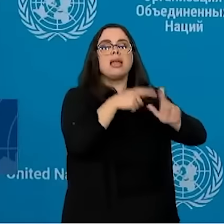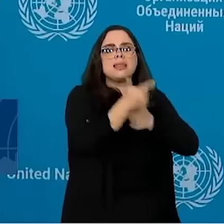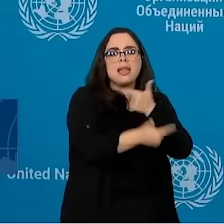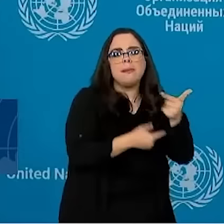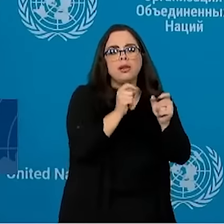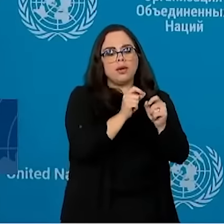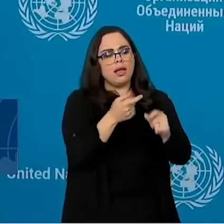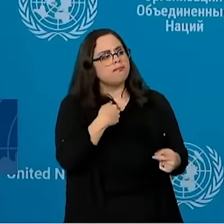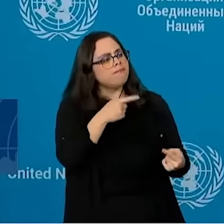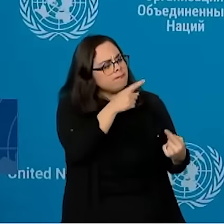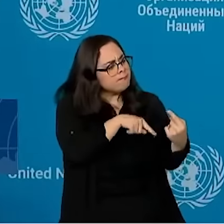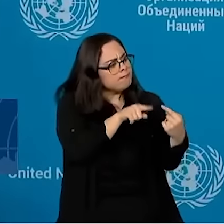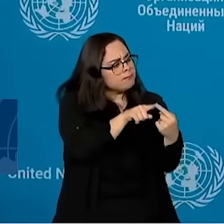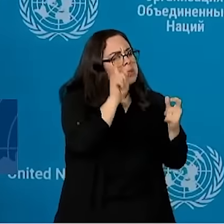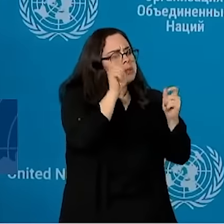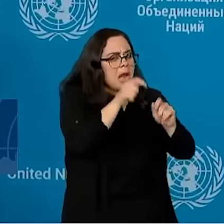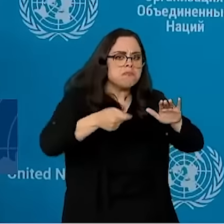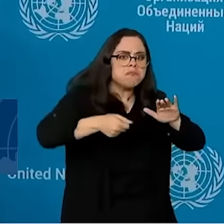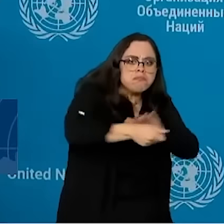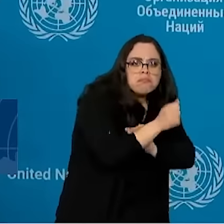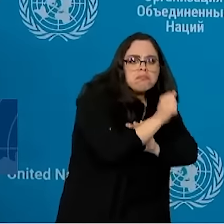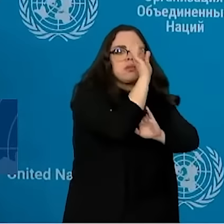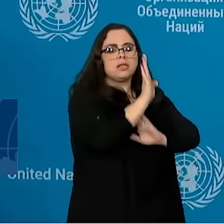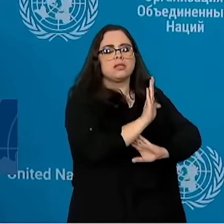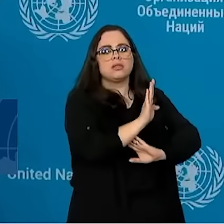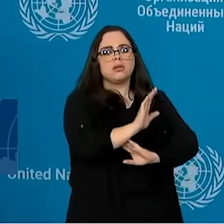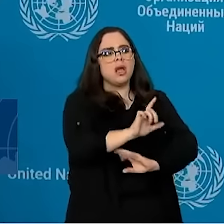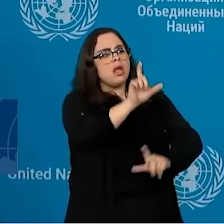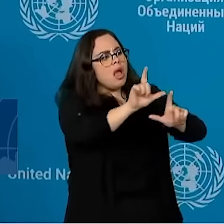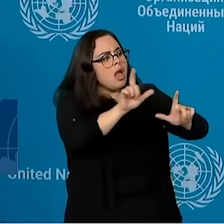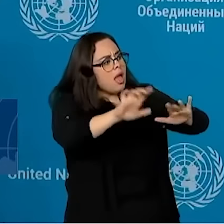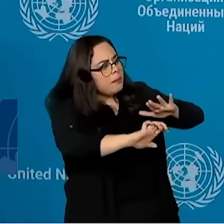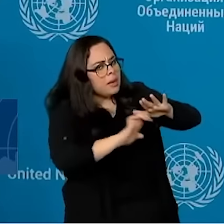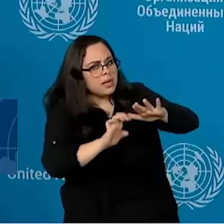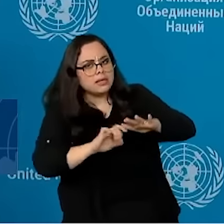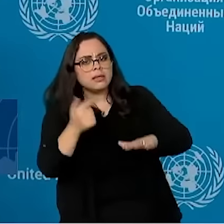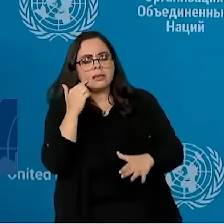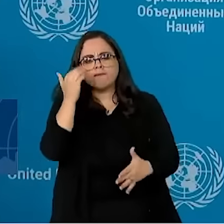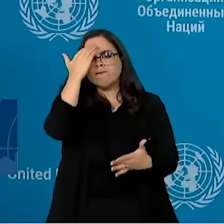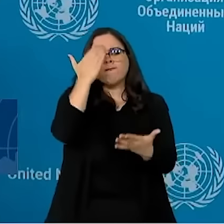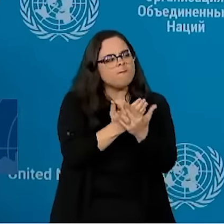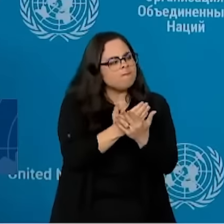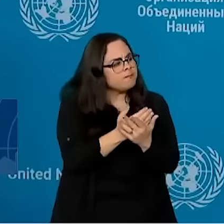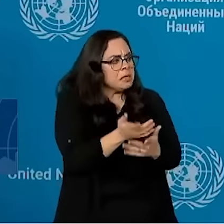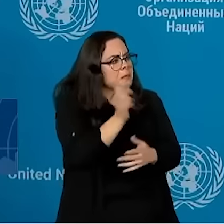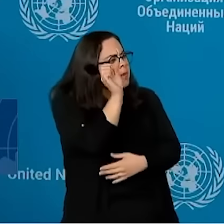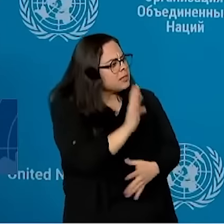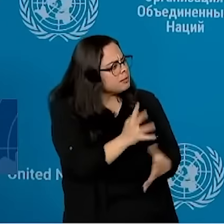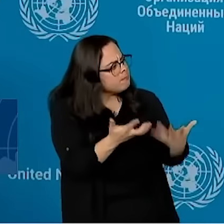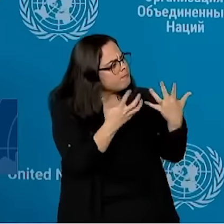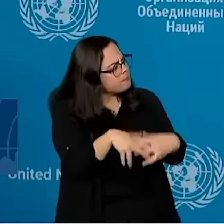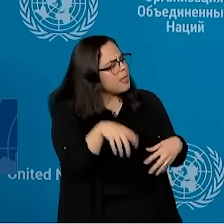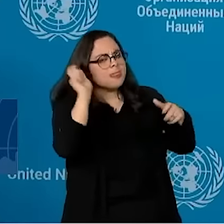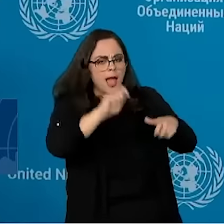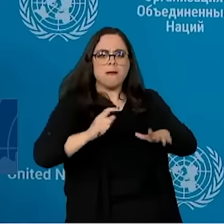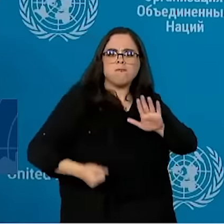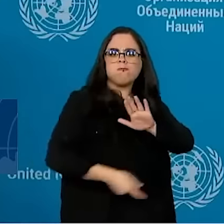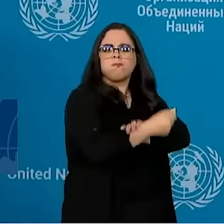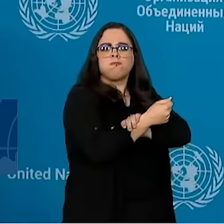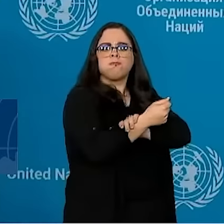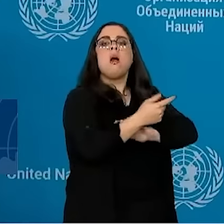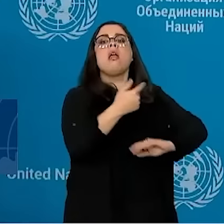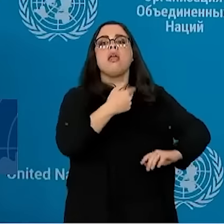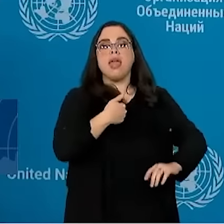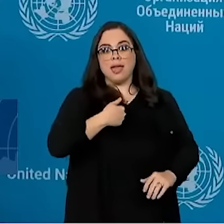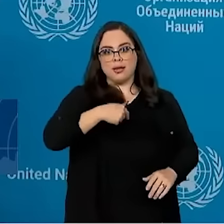sentido de fazer investimento, são pessoas que estão acreditando de que as coisas agora estão dando certo. E como eu sou um presidente